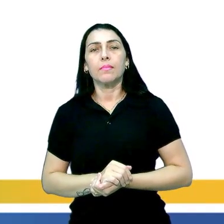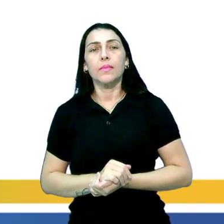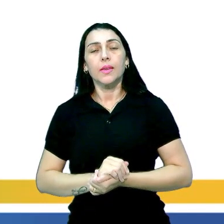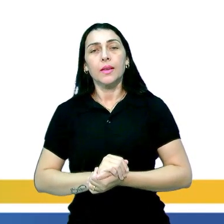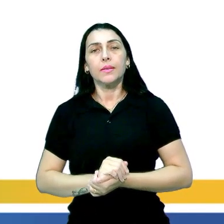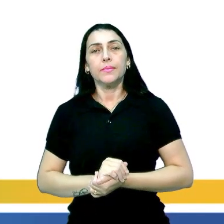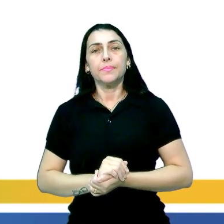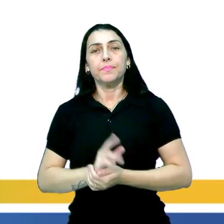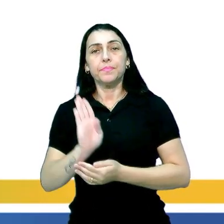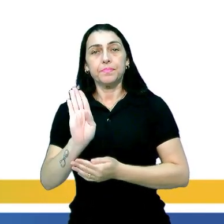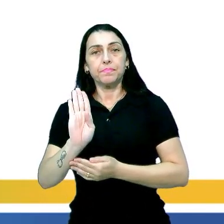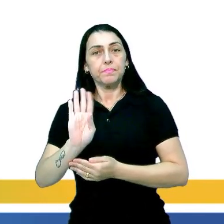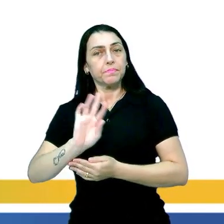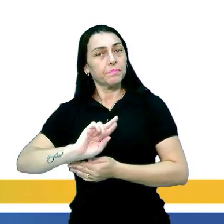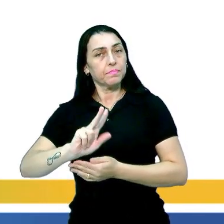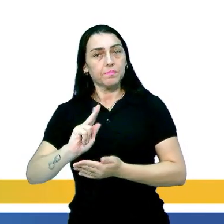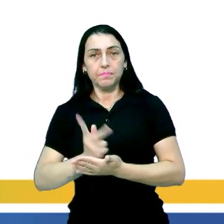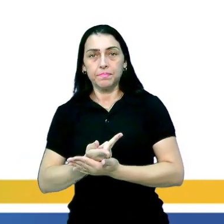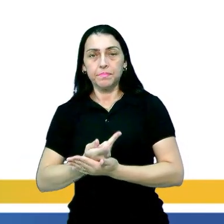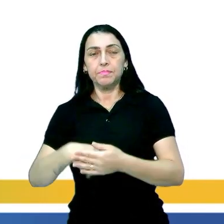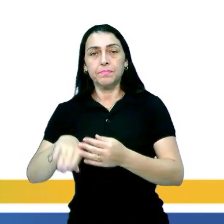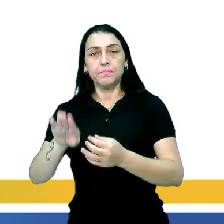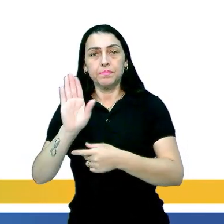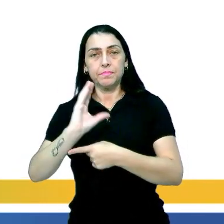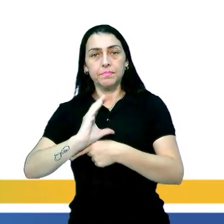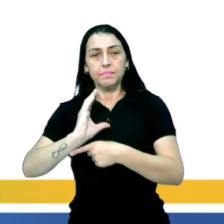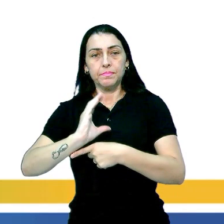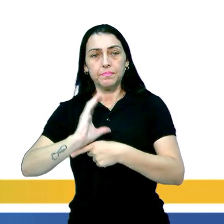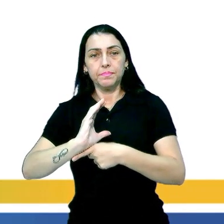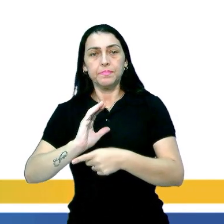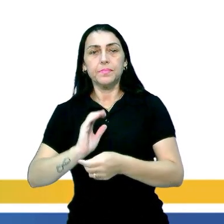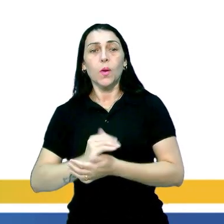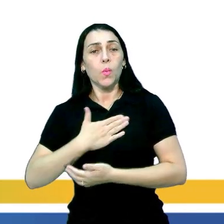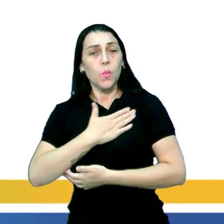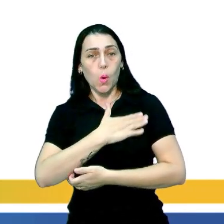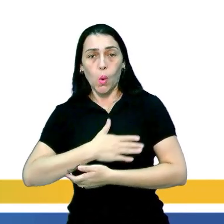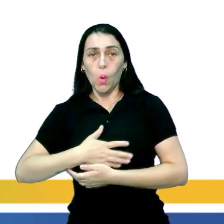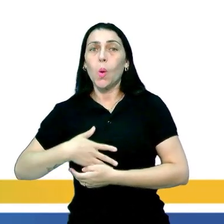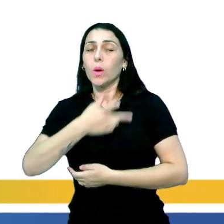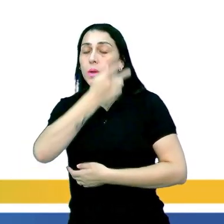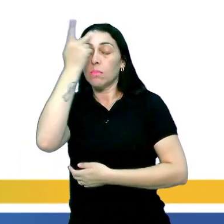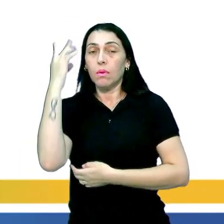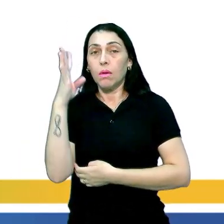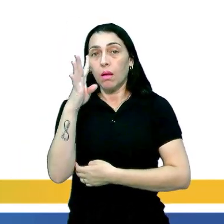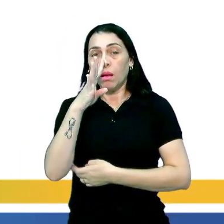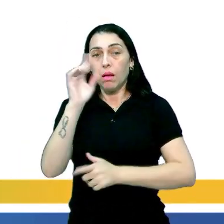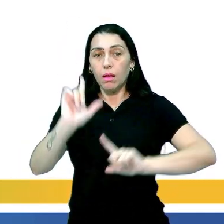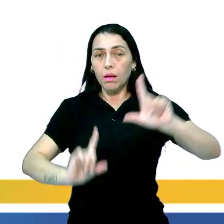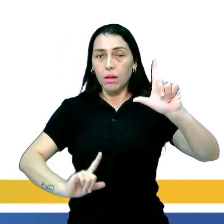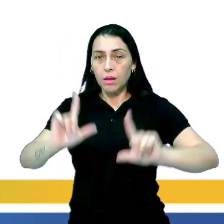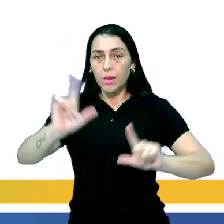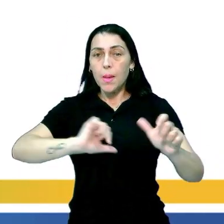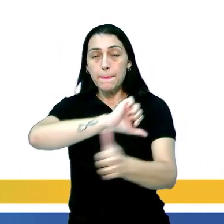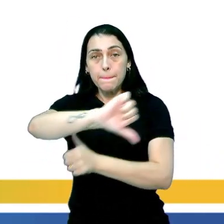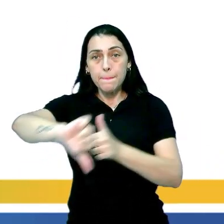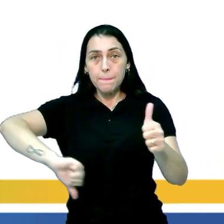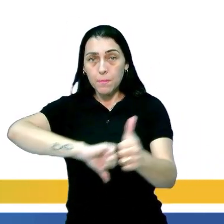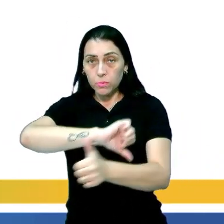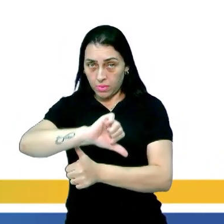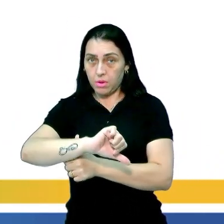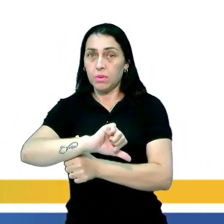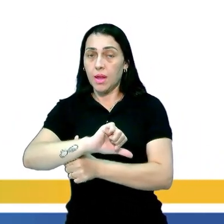letra B não seria a resposta. Na letra C, nós temos os gostos dos telespectadores